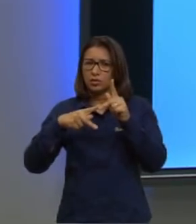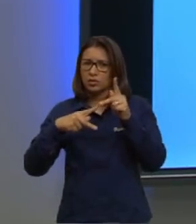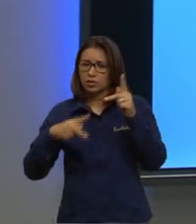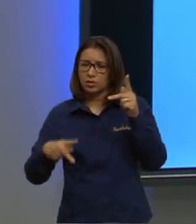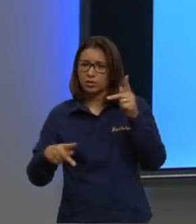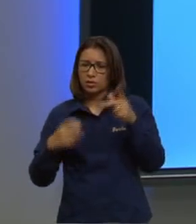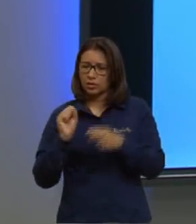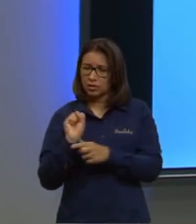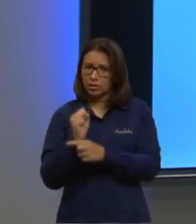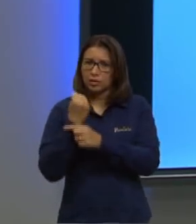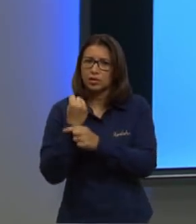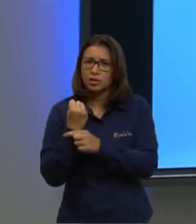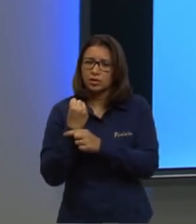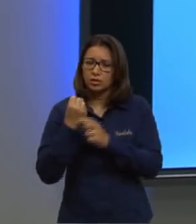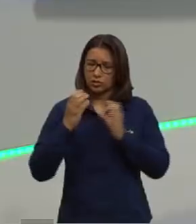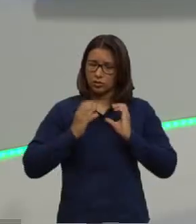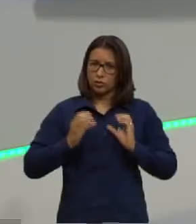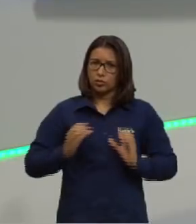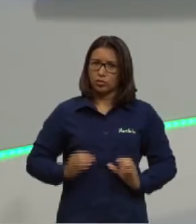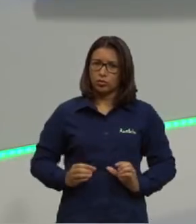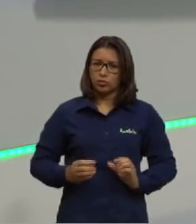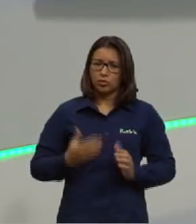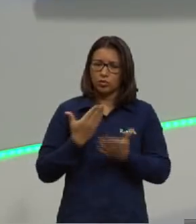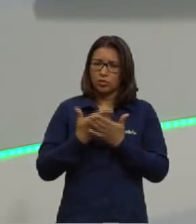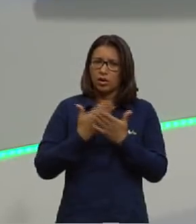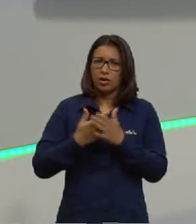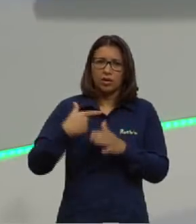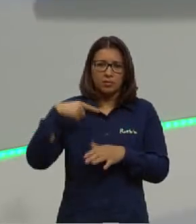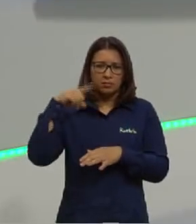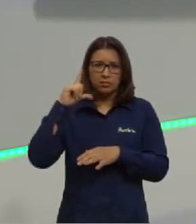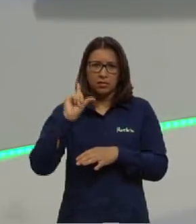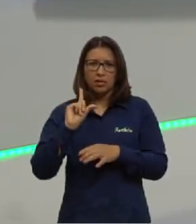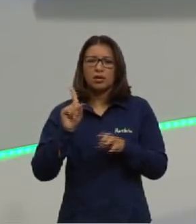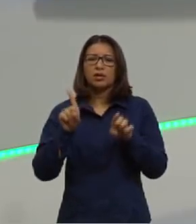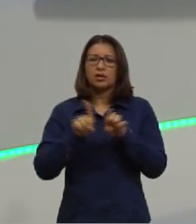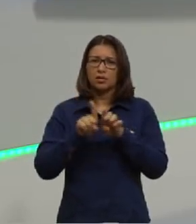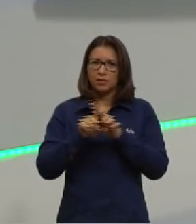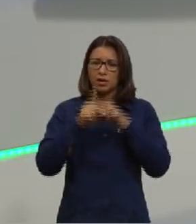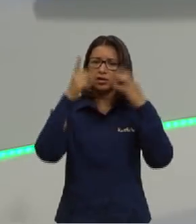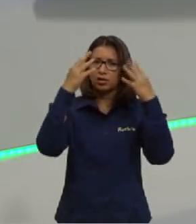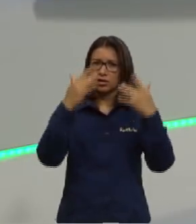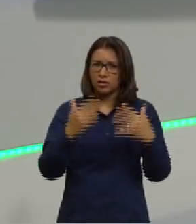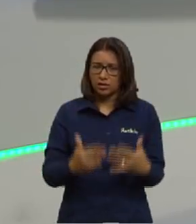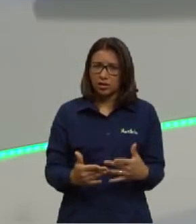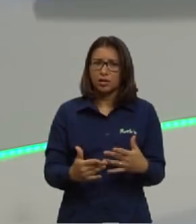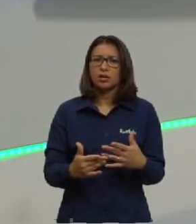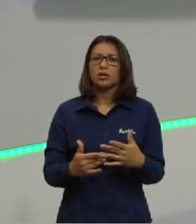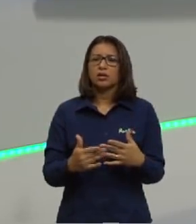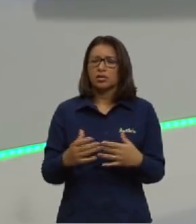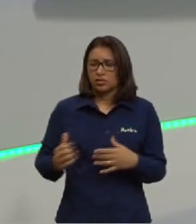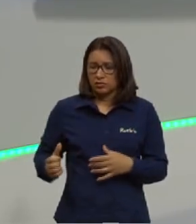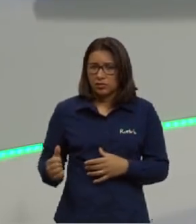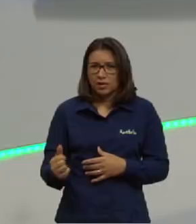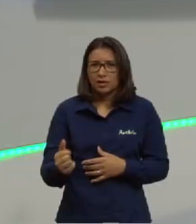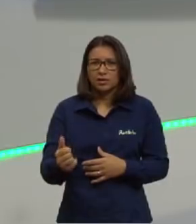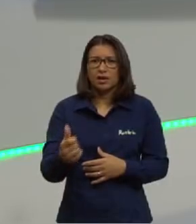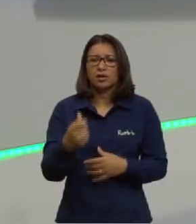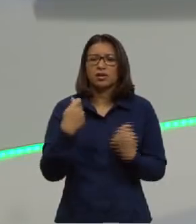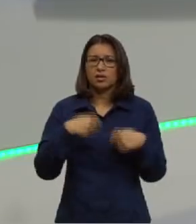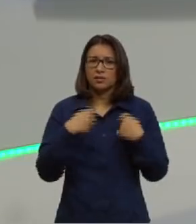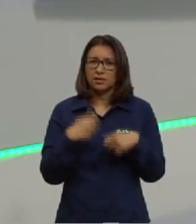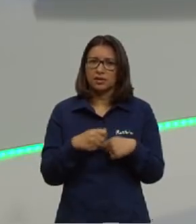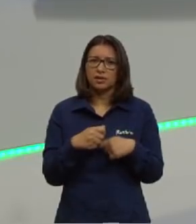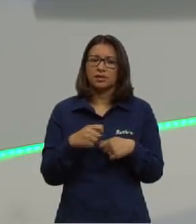corpo, né? Lembra que a gente falou muito disso nas nossas aulas de vírus, de bactérias, a gente tem que produzir